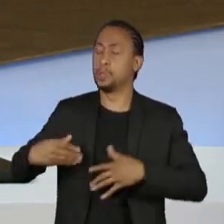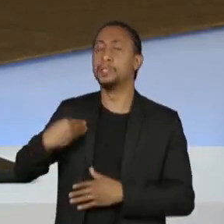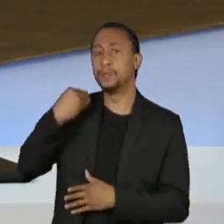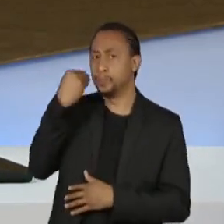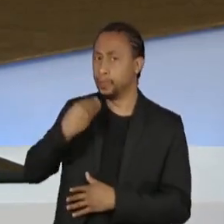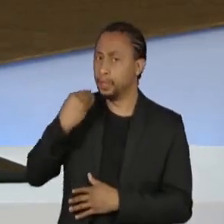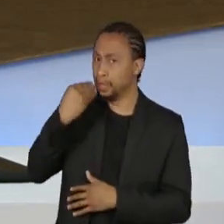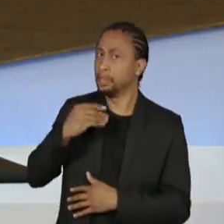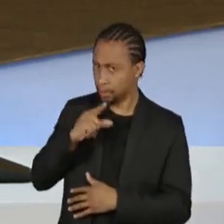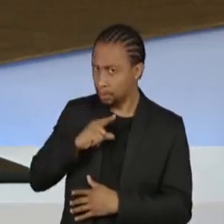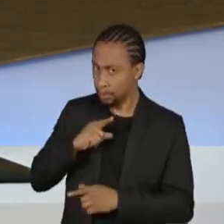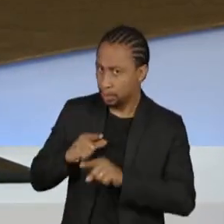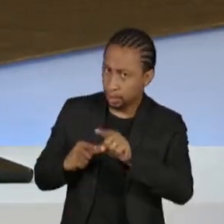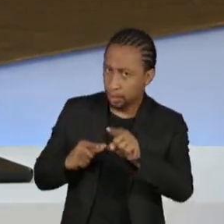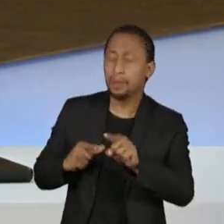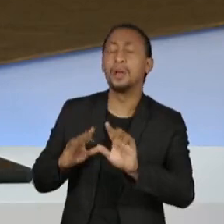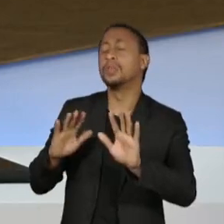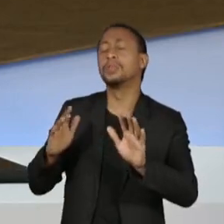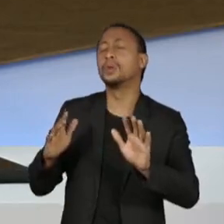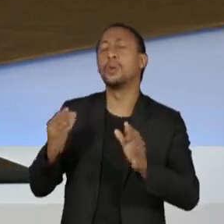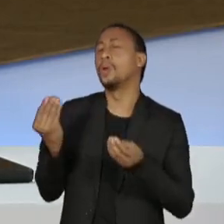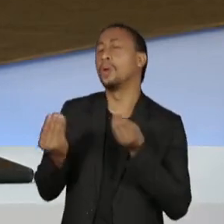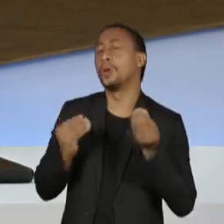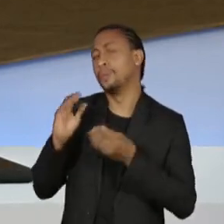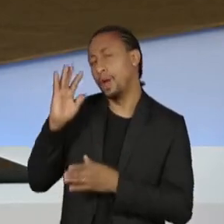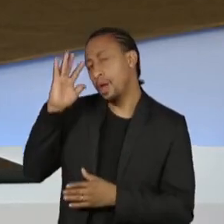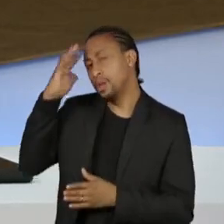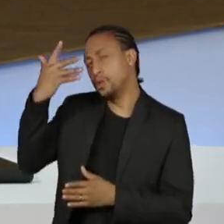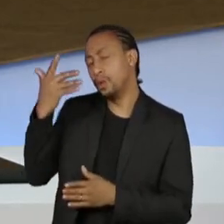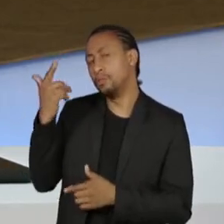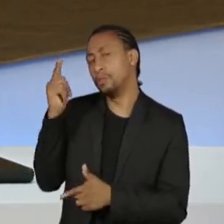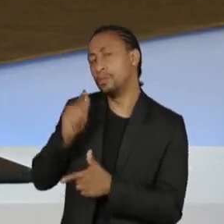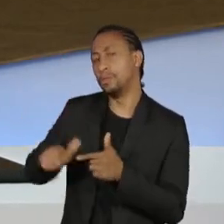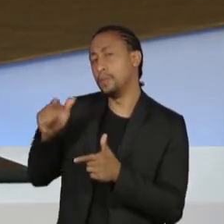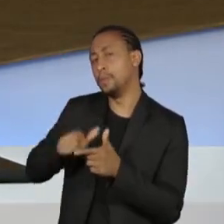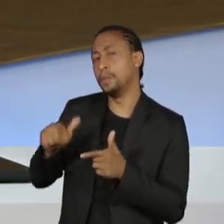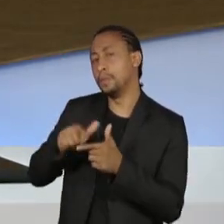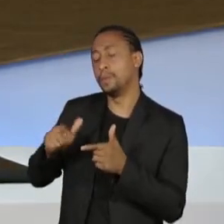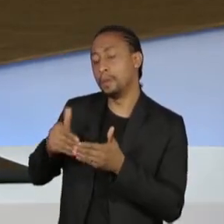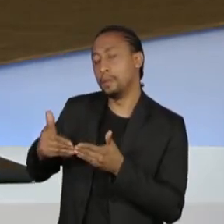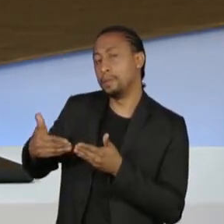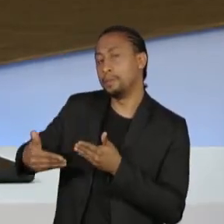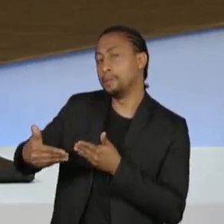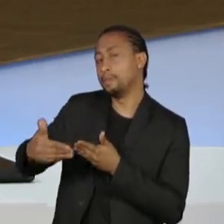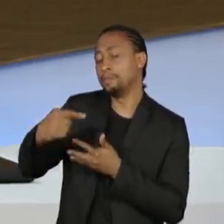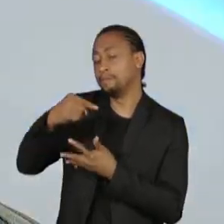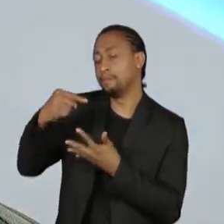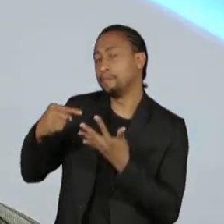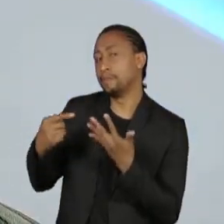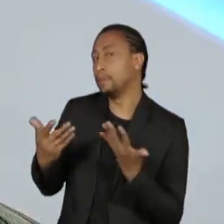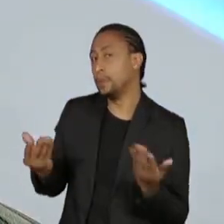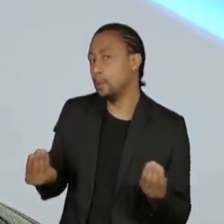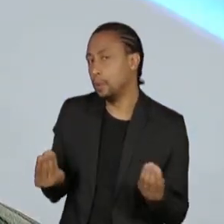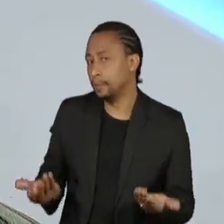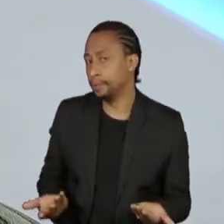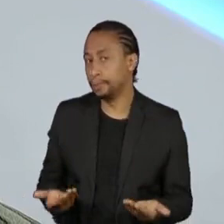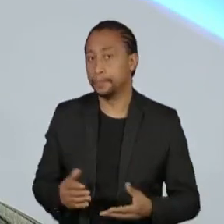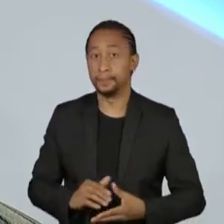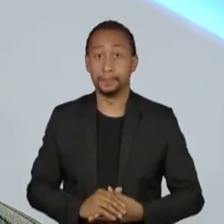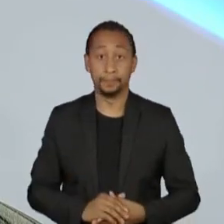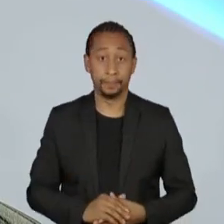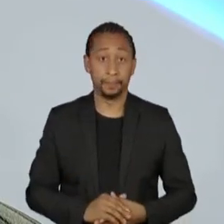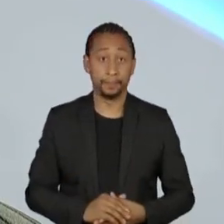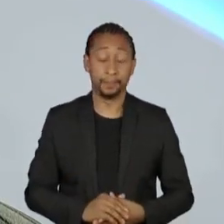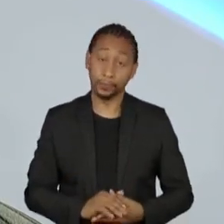onde passam as soluções urgentes e emergentes e soluções definitivas, se é que elas existem? Armina, a solução